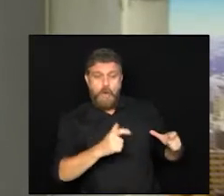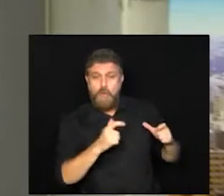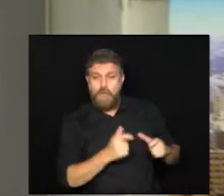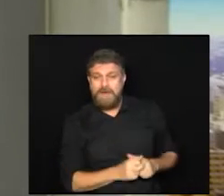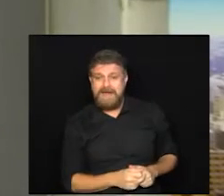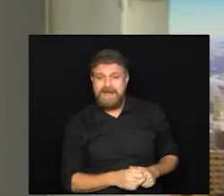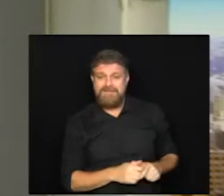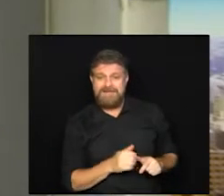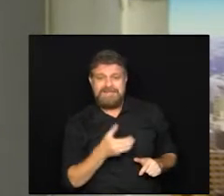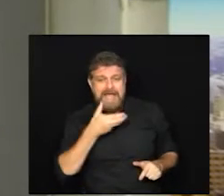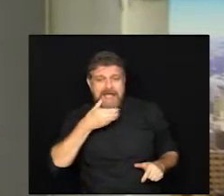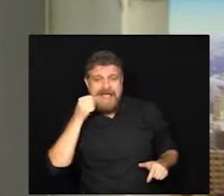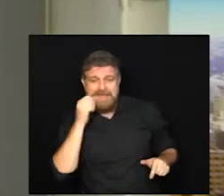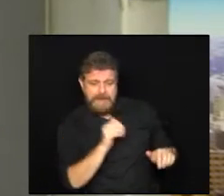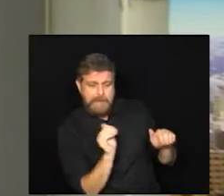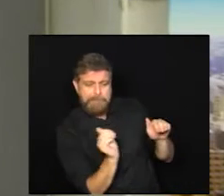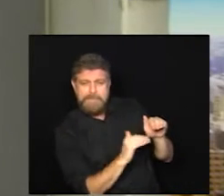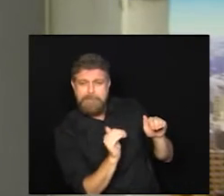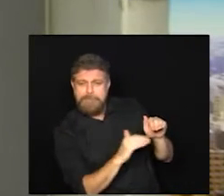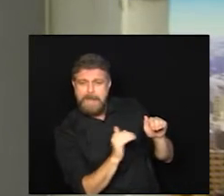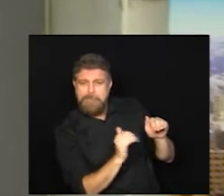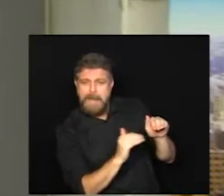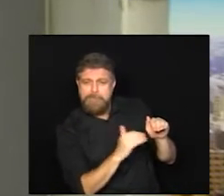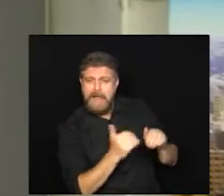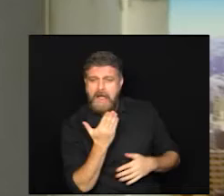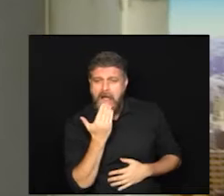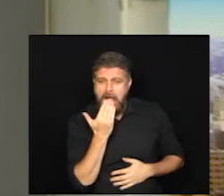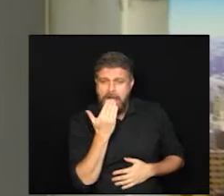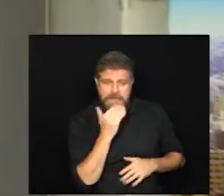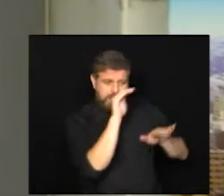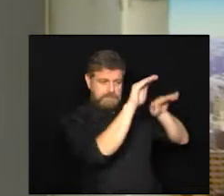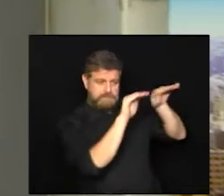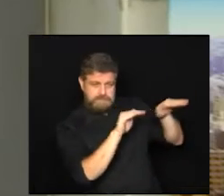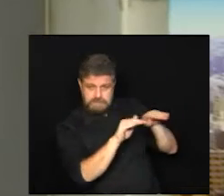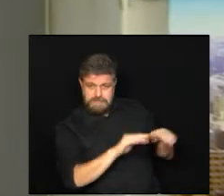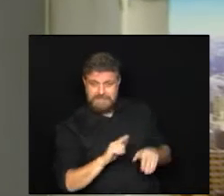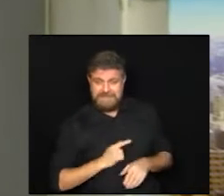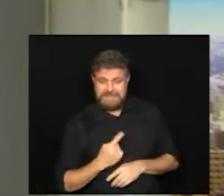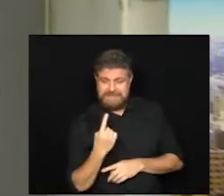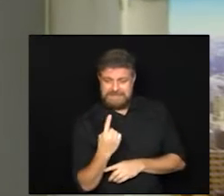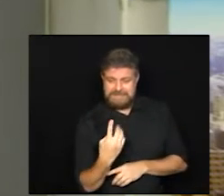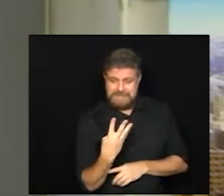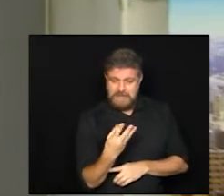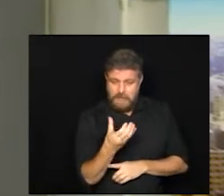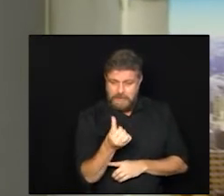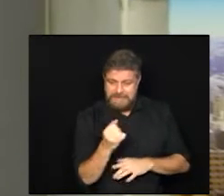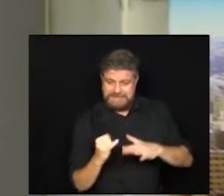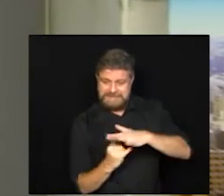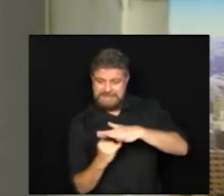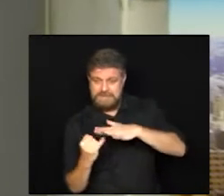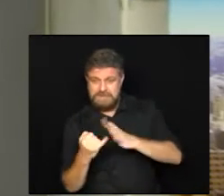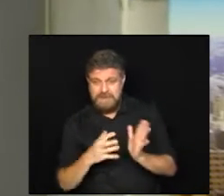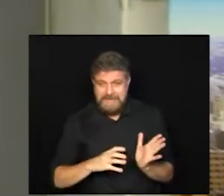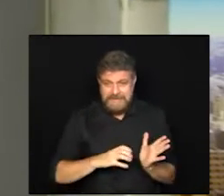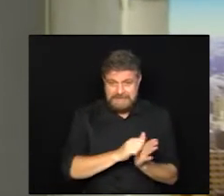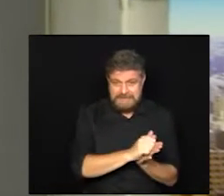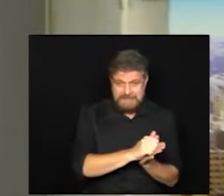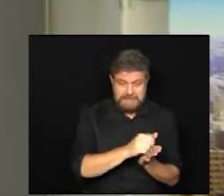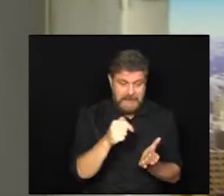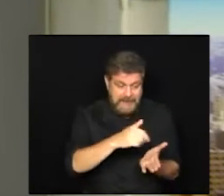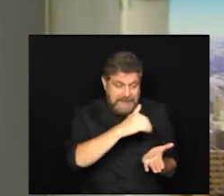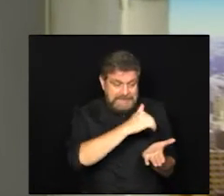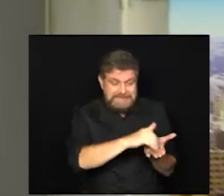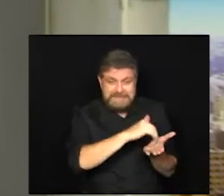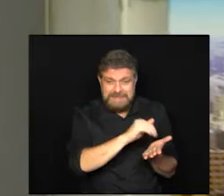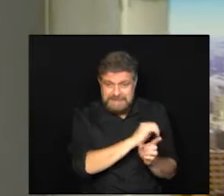e o banco de alimentos vai distribuir através das 146 entidades cadastradas na Secretaria de Assistência